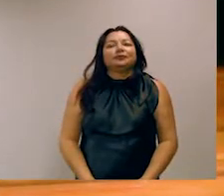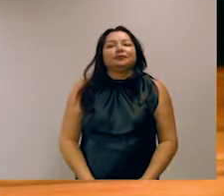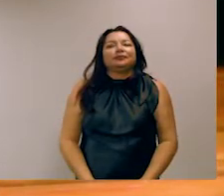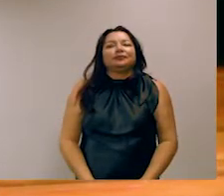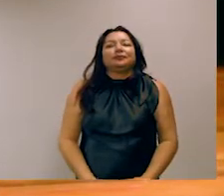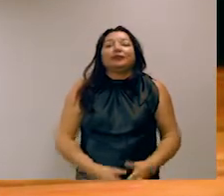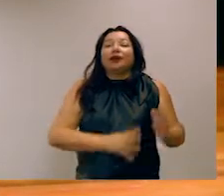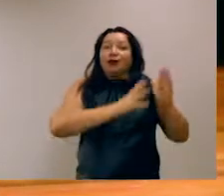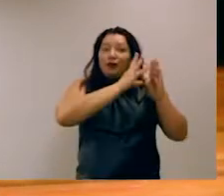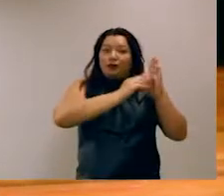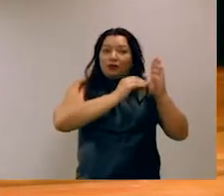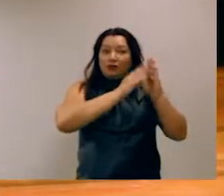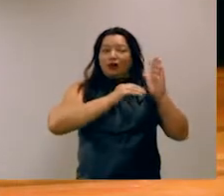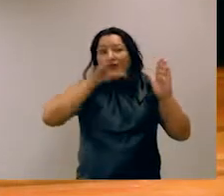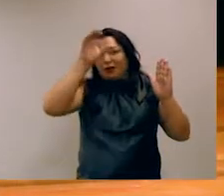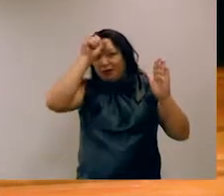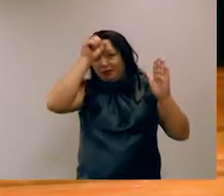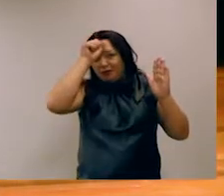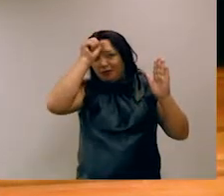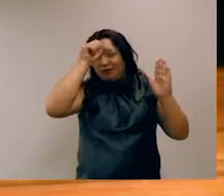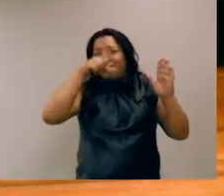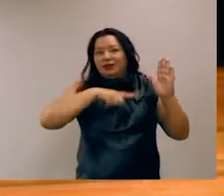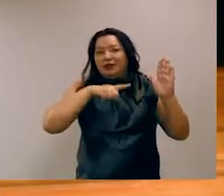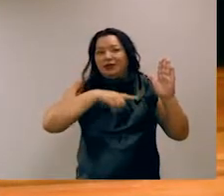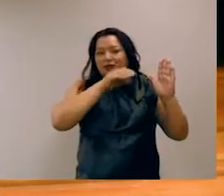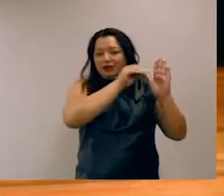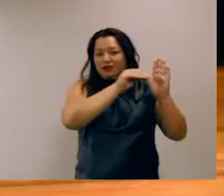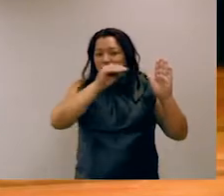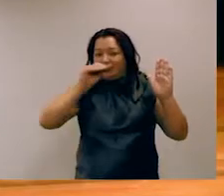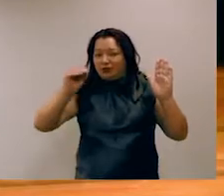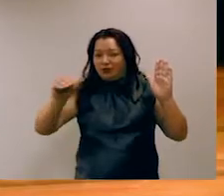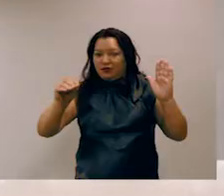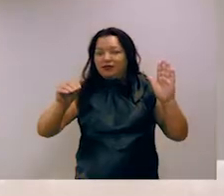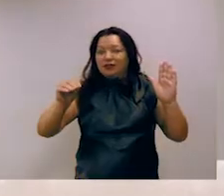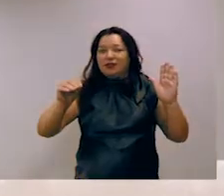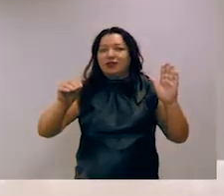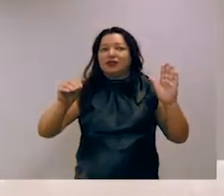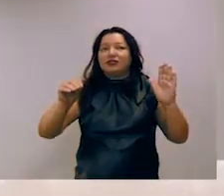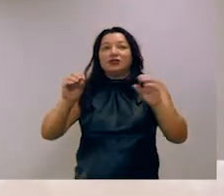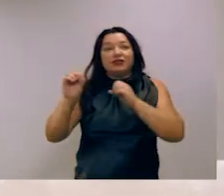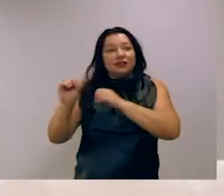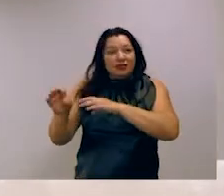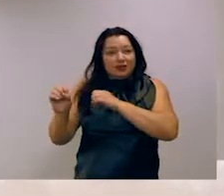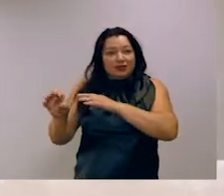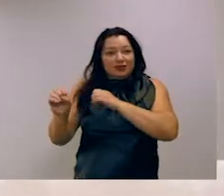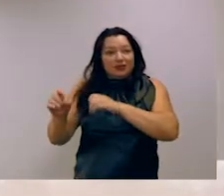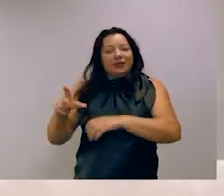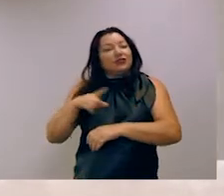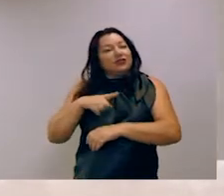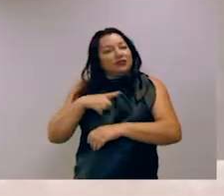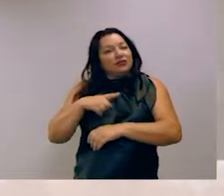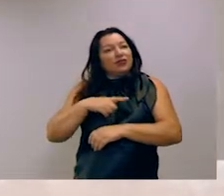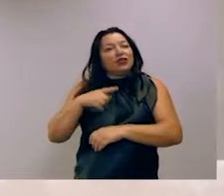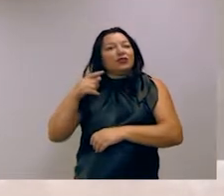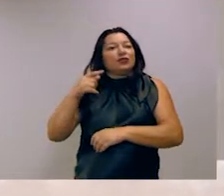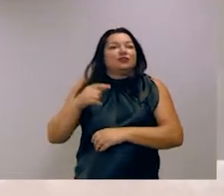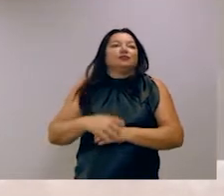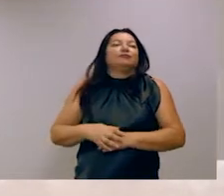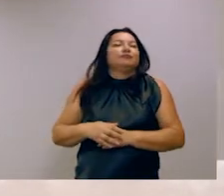modelos de aprendizado que utilizam transferência de aprendizado tiveram sucessos de desempenho